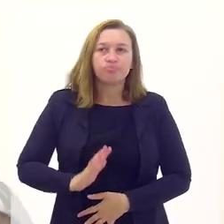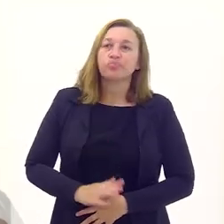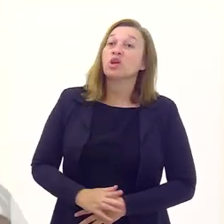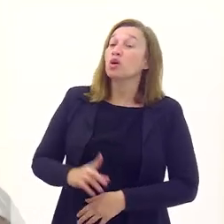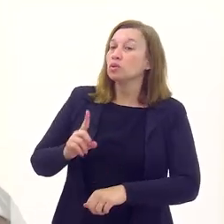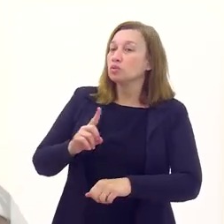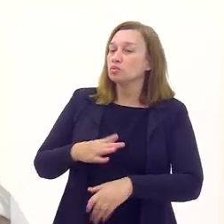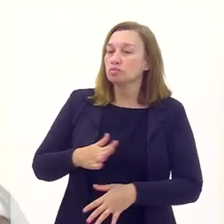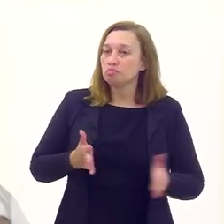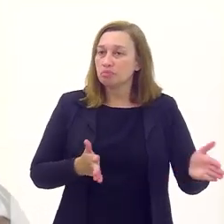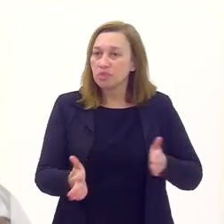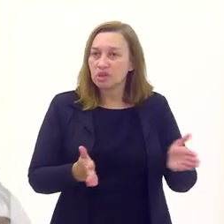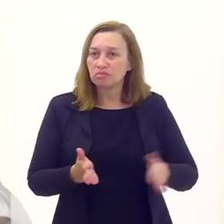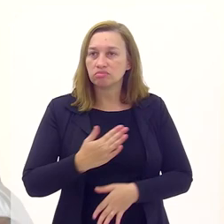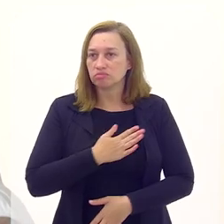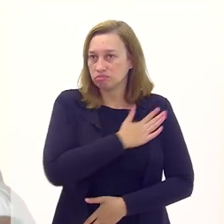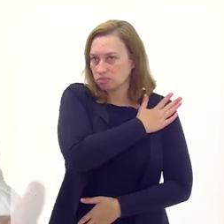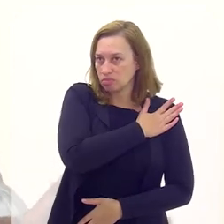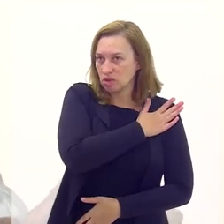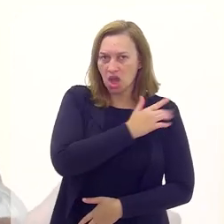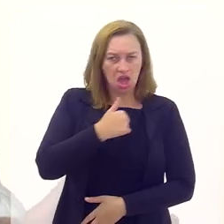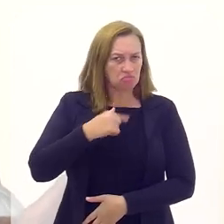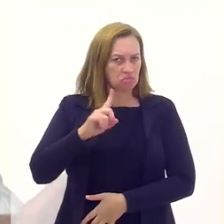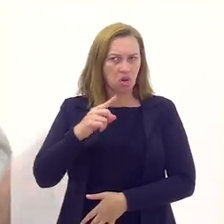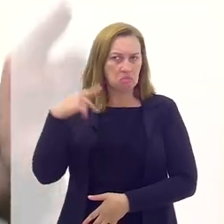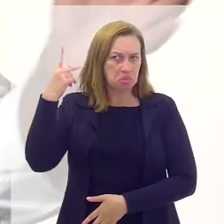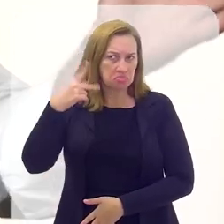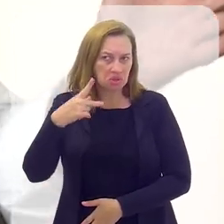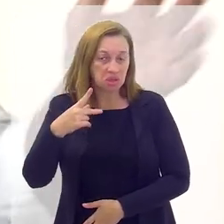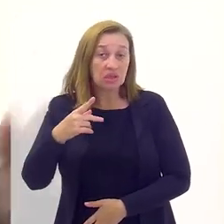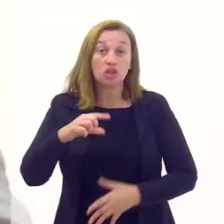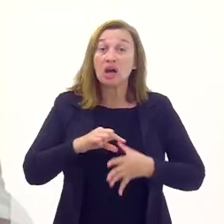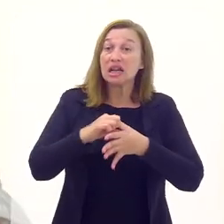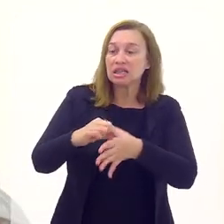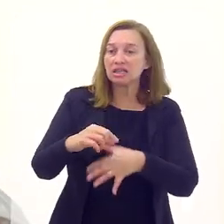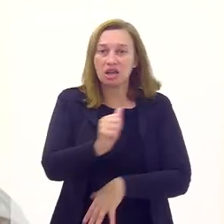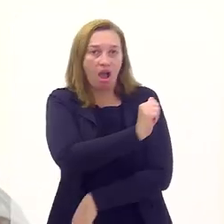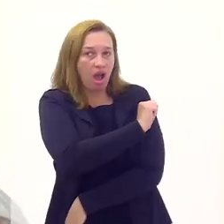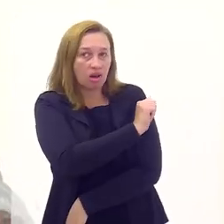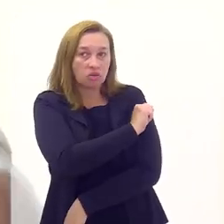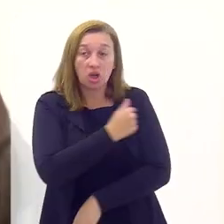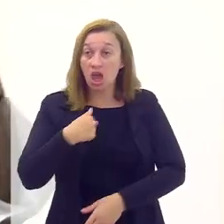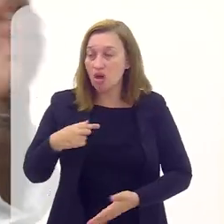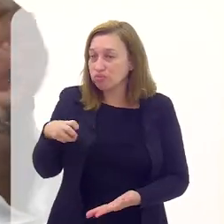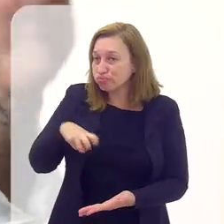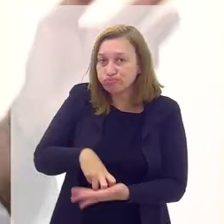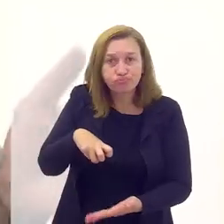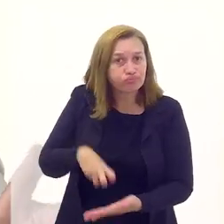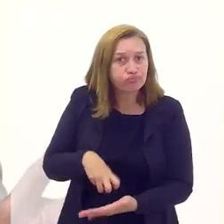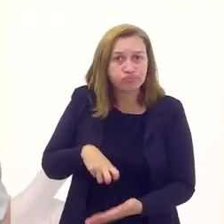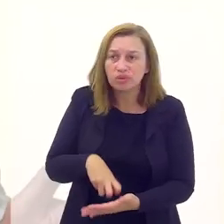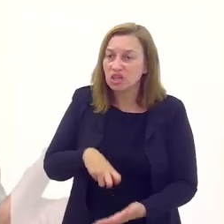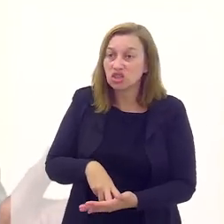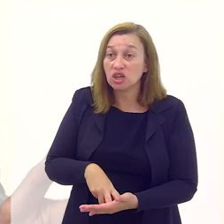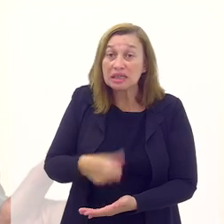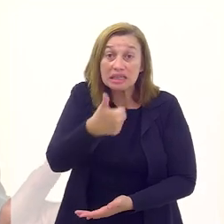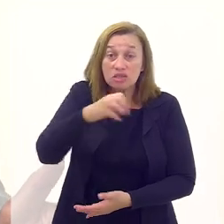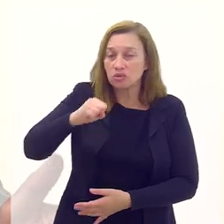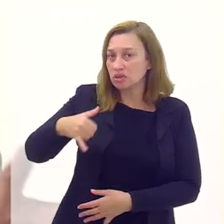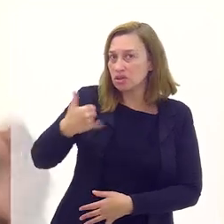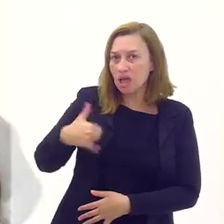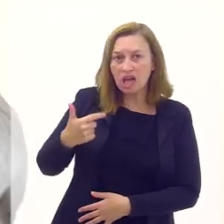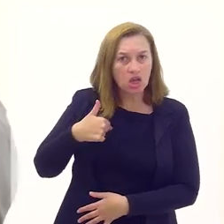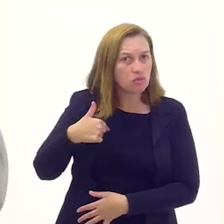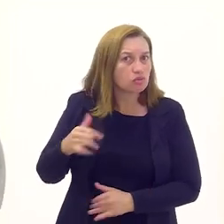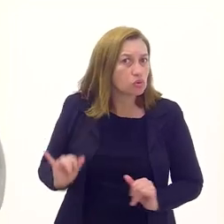Eu, no tempo da ditadura militar, não era parlamentar, era um líder estudantil, fui torturado com 18 anos de idade.